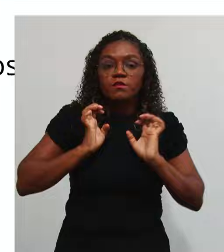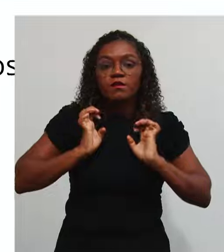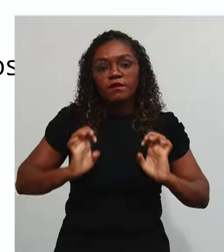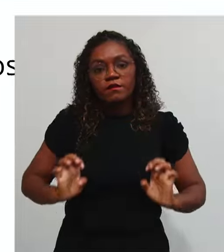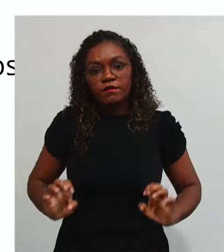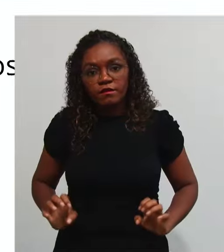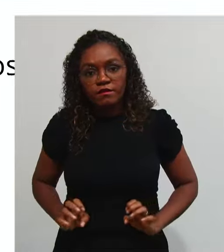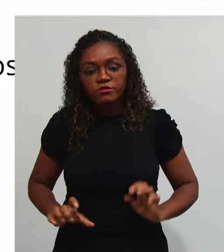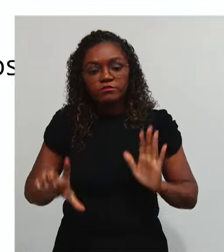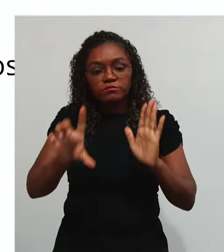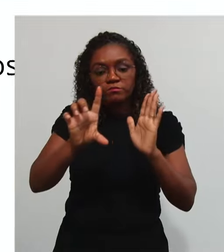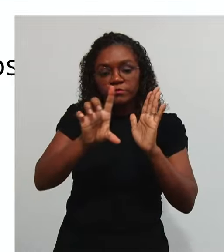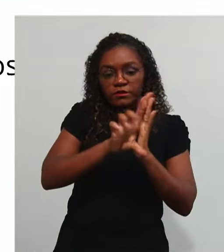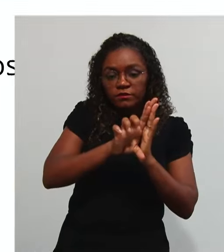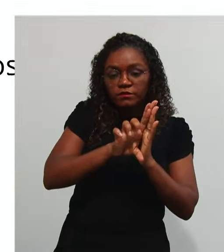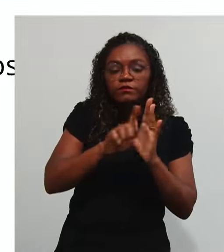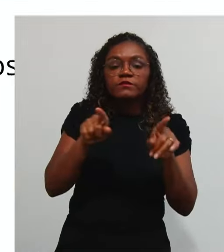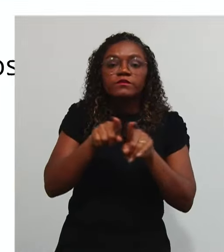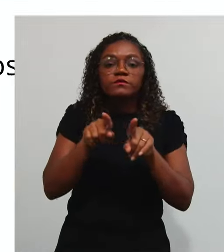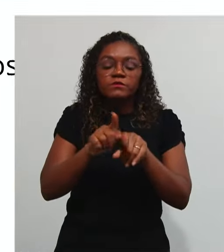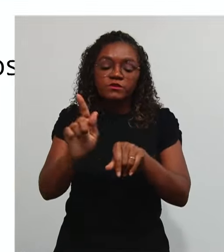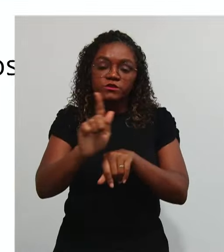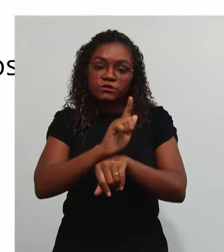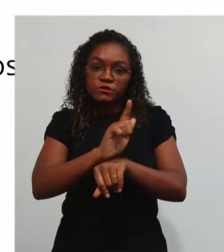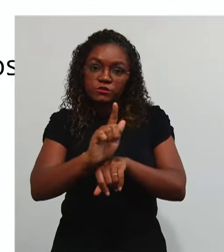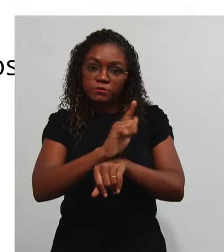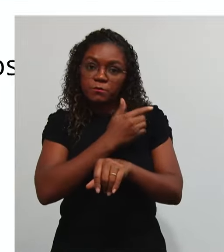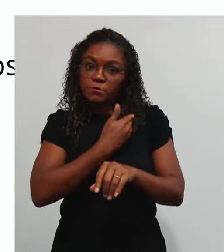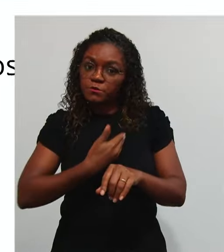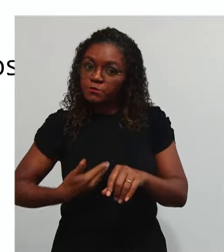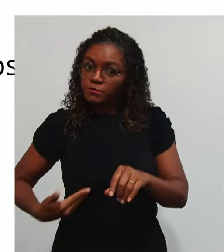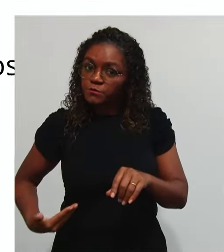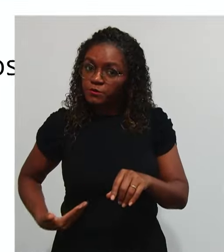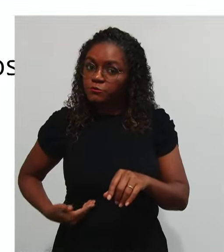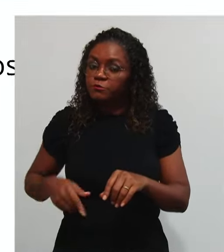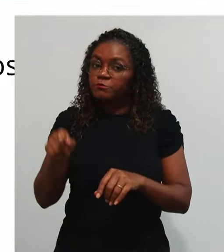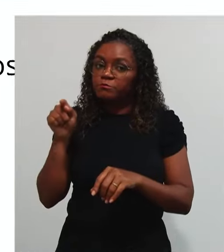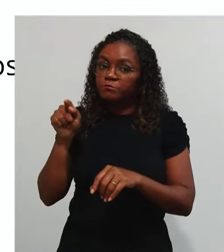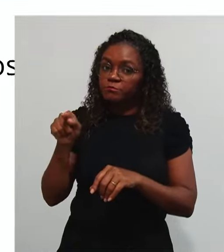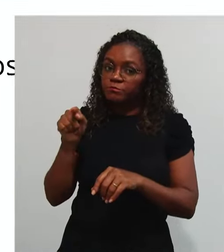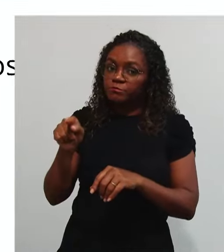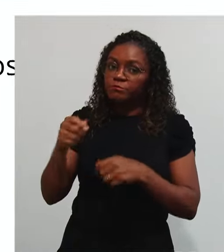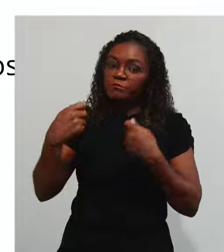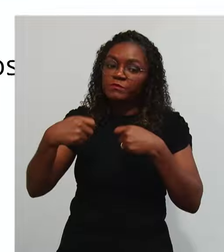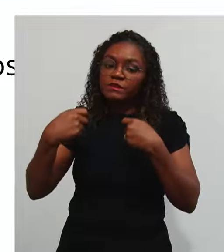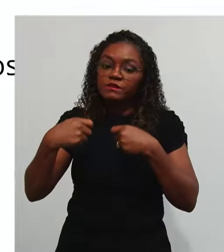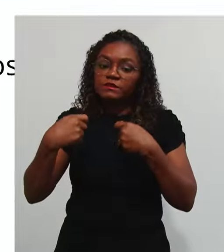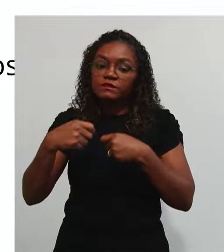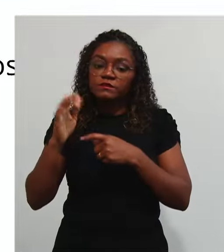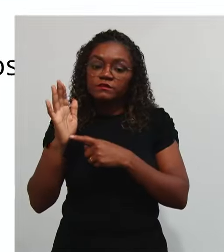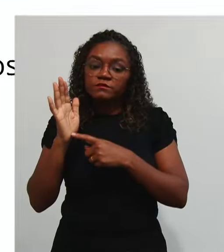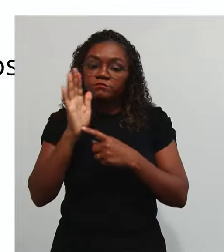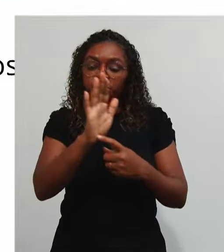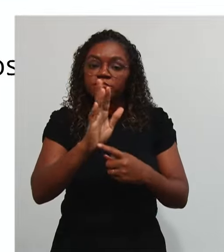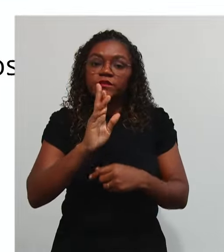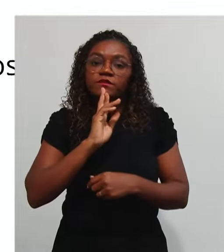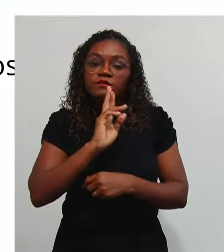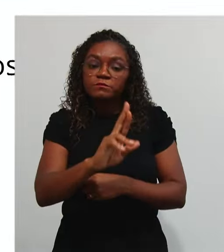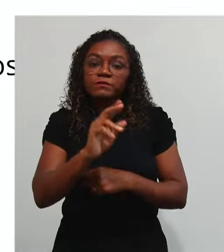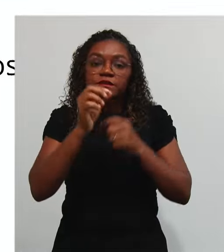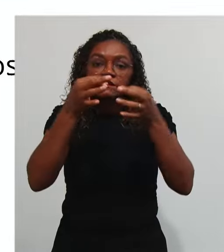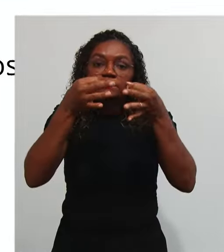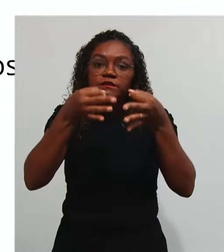E legal Por parte Dos gestores Públicos A responder Pela delegação Recebida